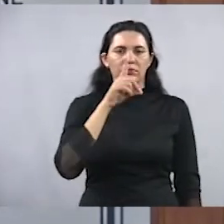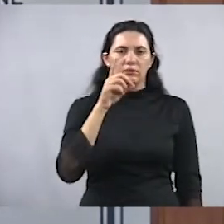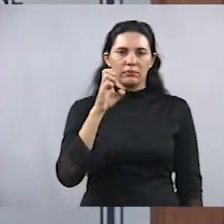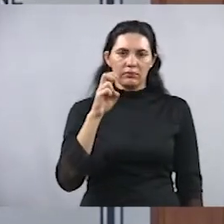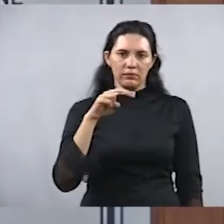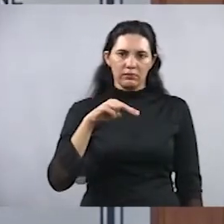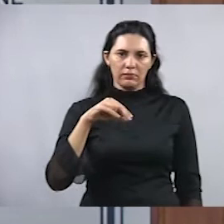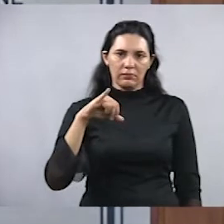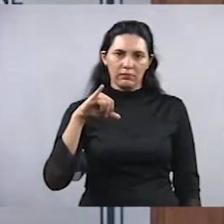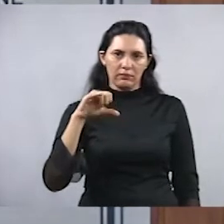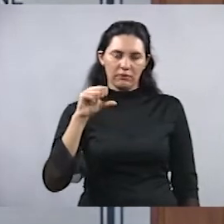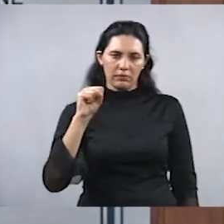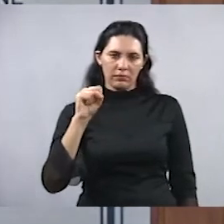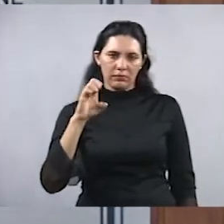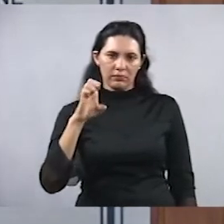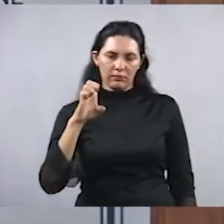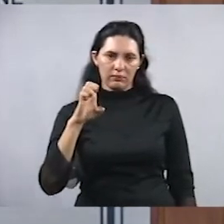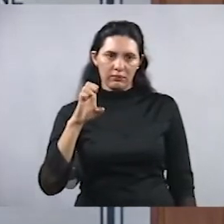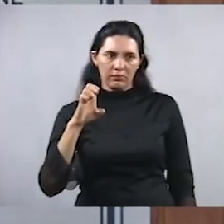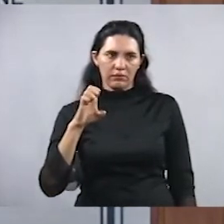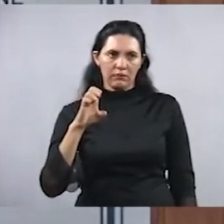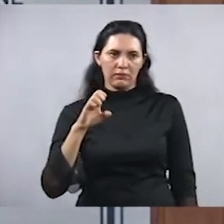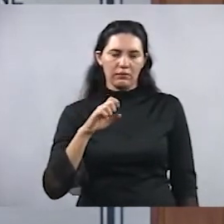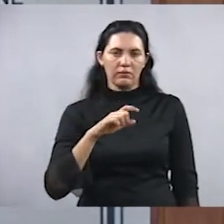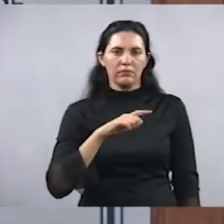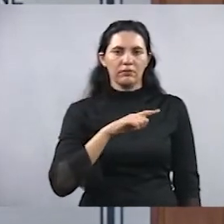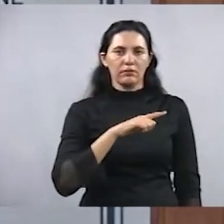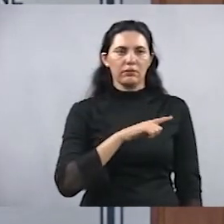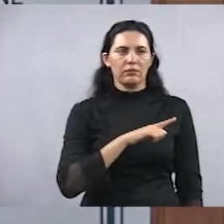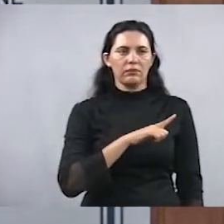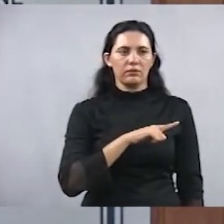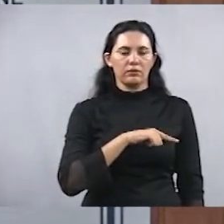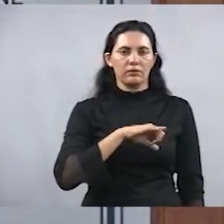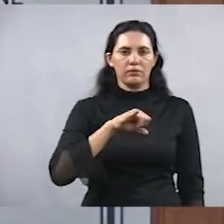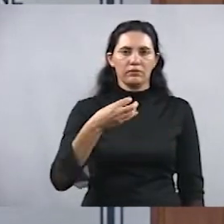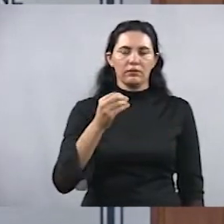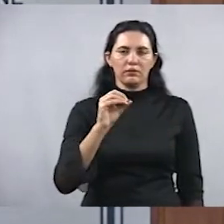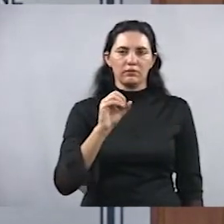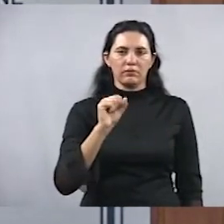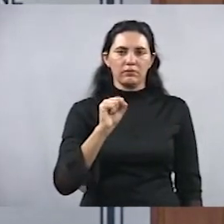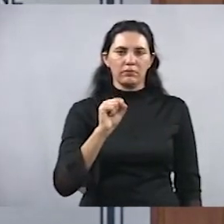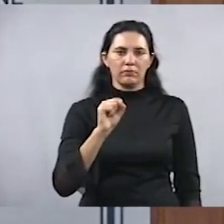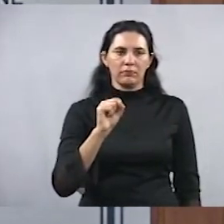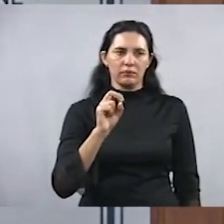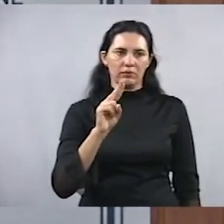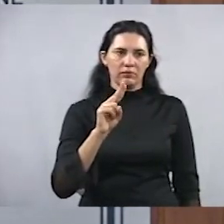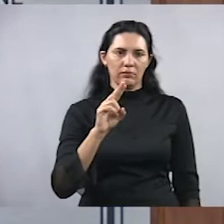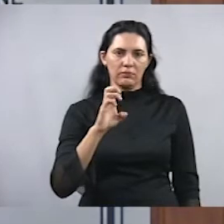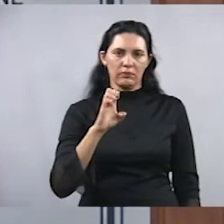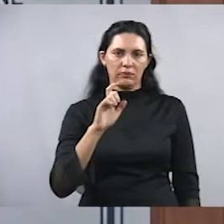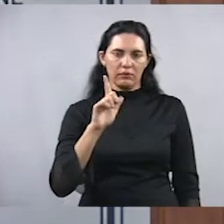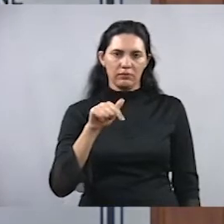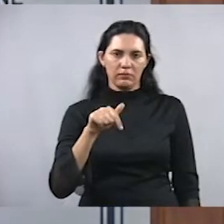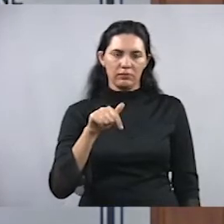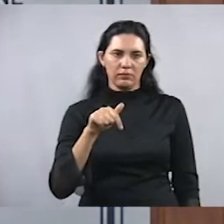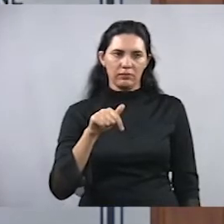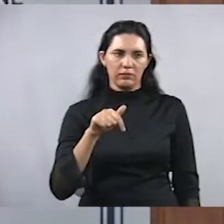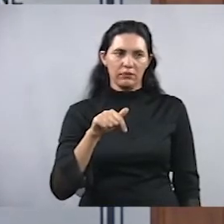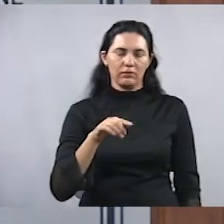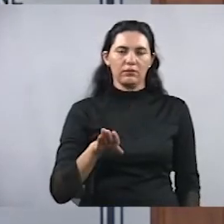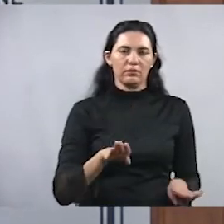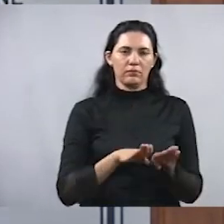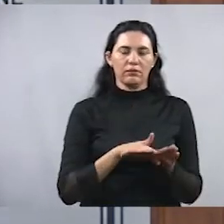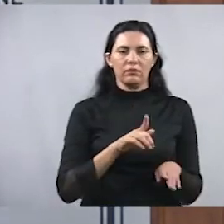Lopes da Silva, o genro Josué Lopes da Silva, e o seu